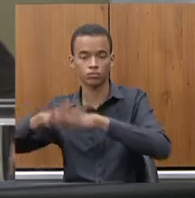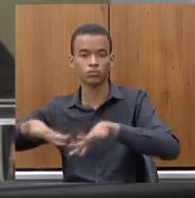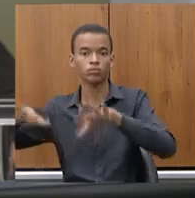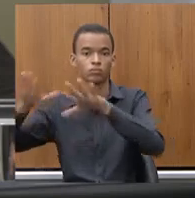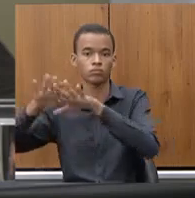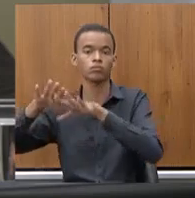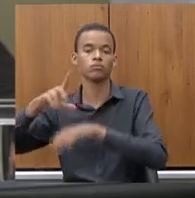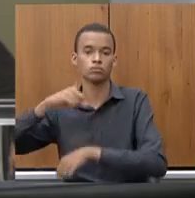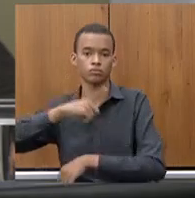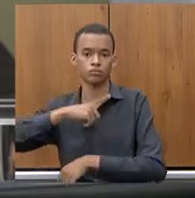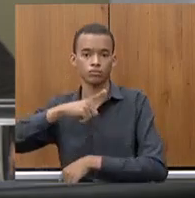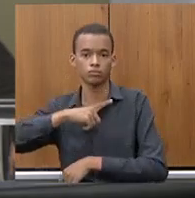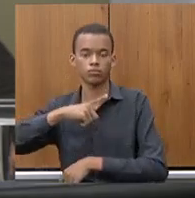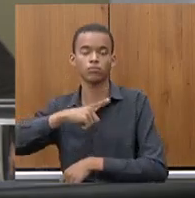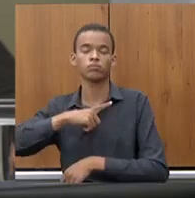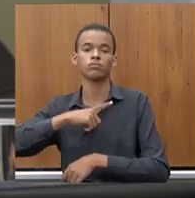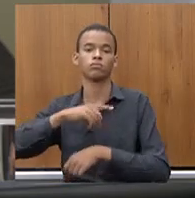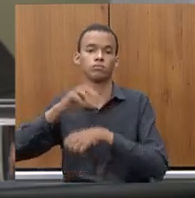conseguem entregar